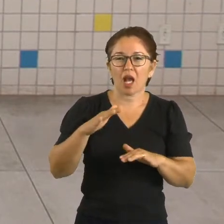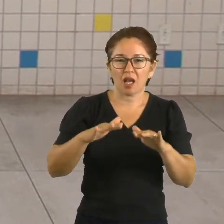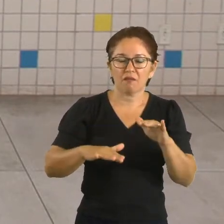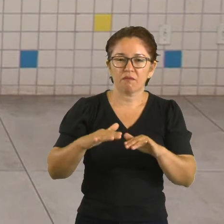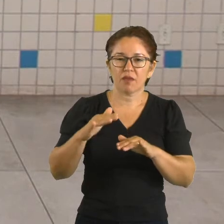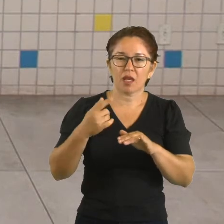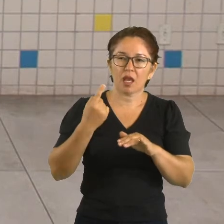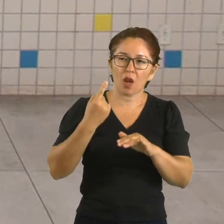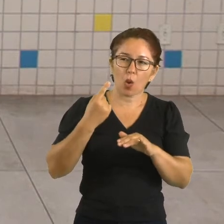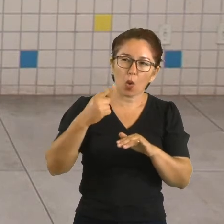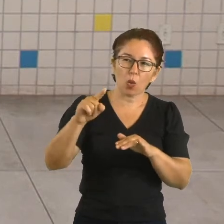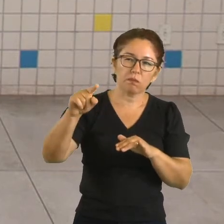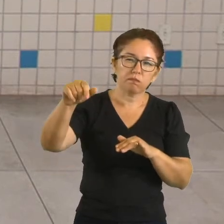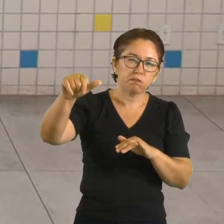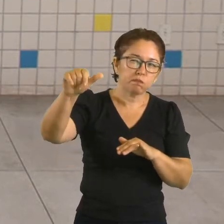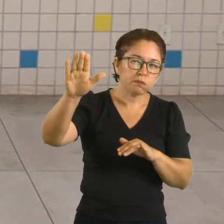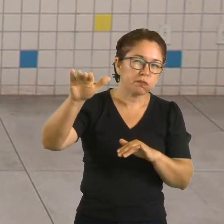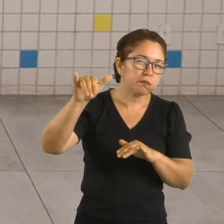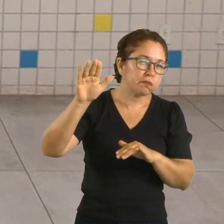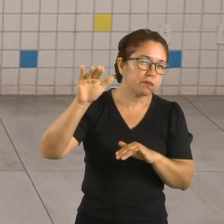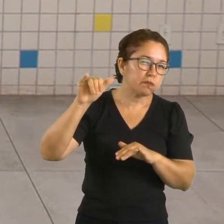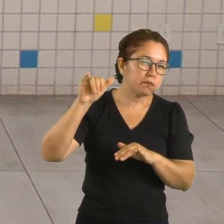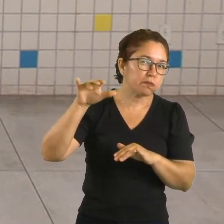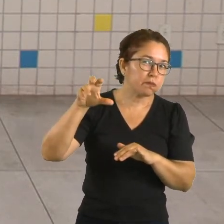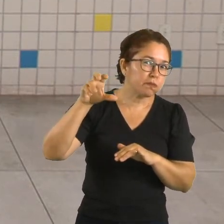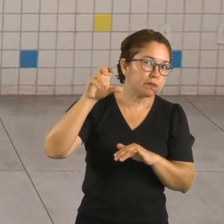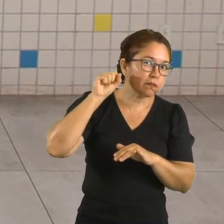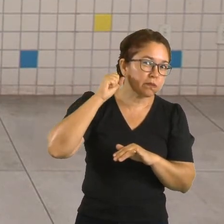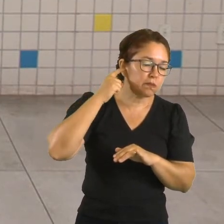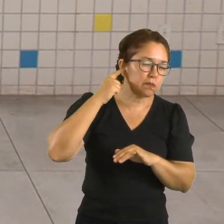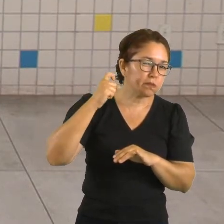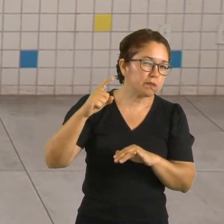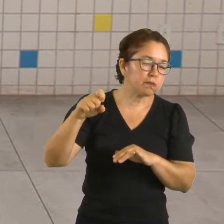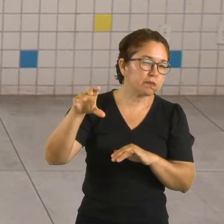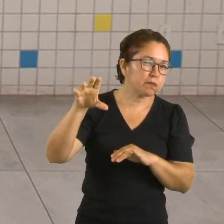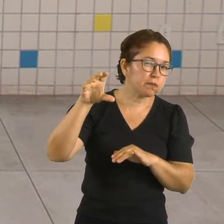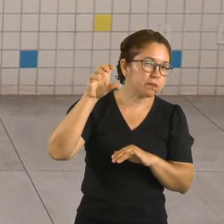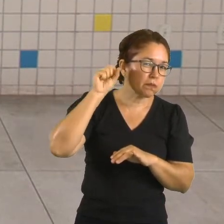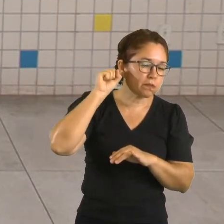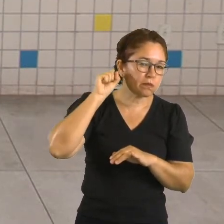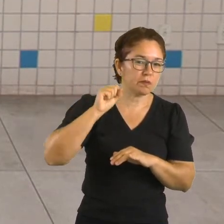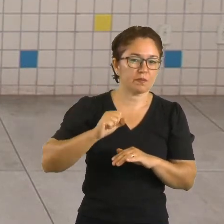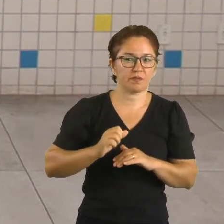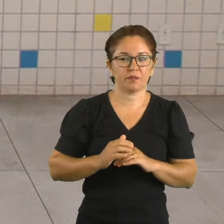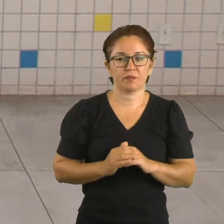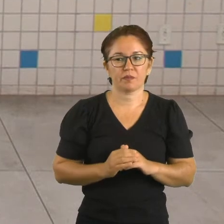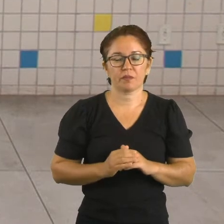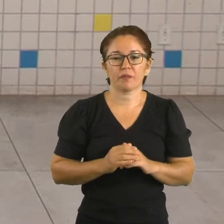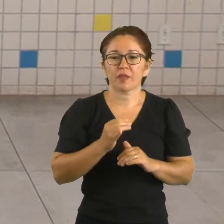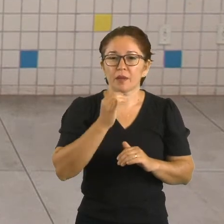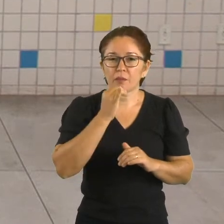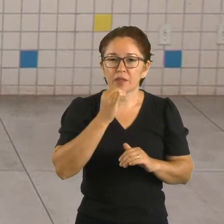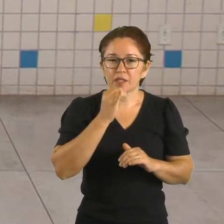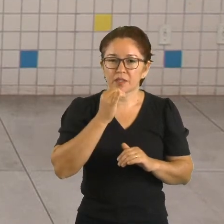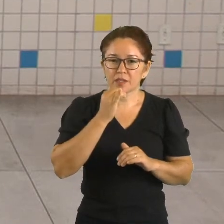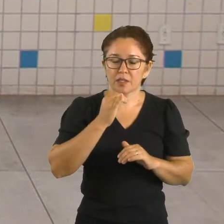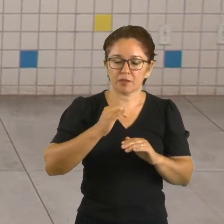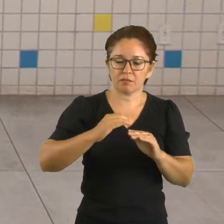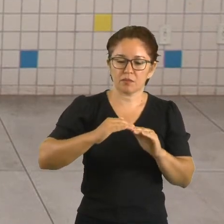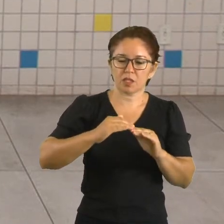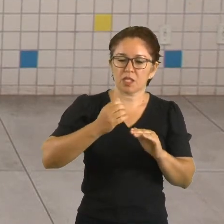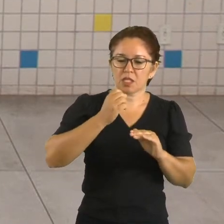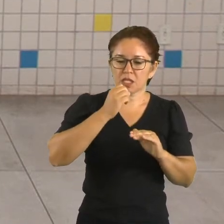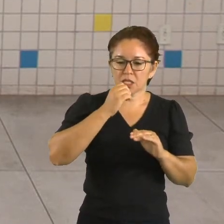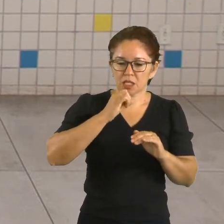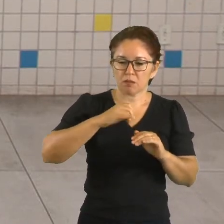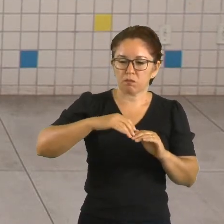São longitudinais, ou seja, a direção da propagação é a mesma direção da vibração. E tridimensionais,